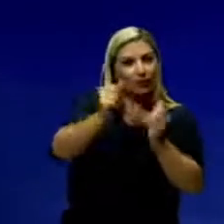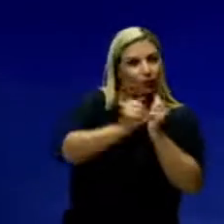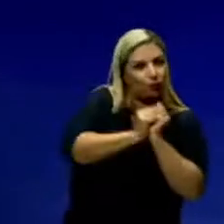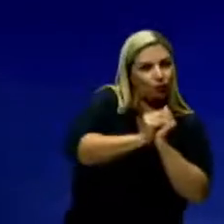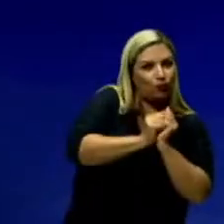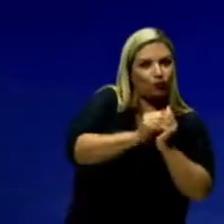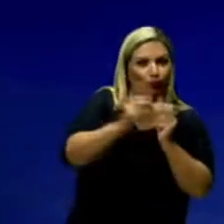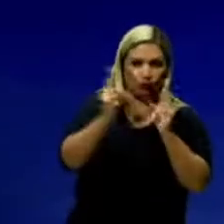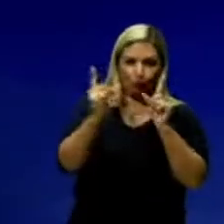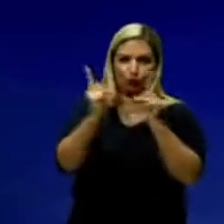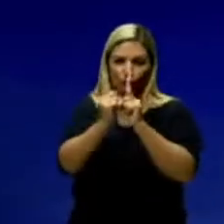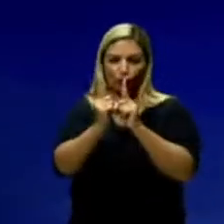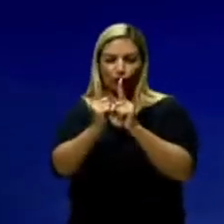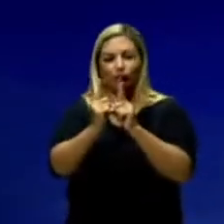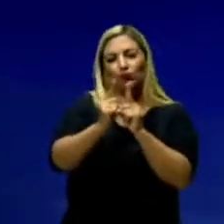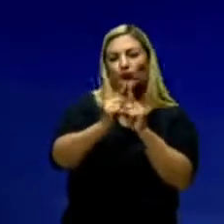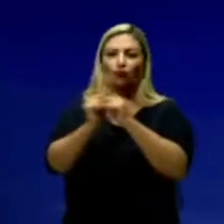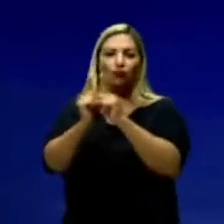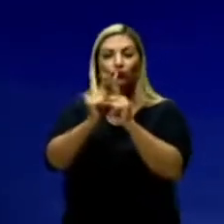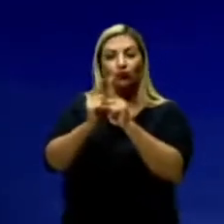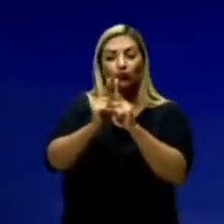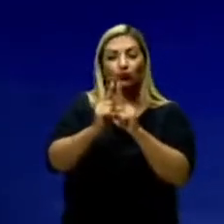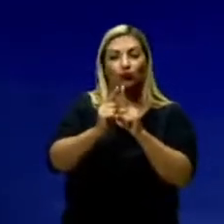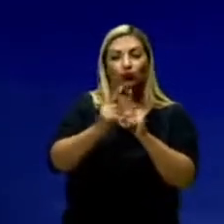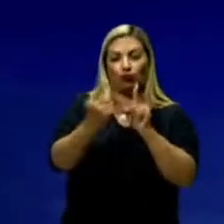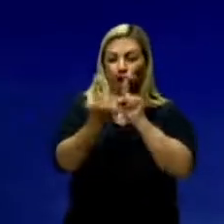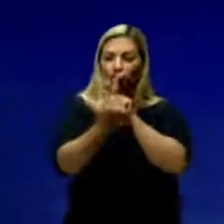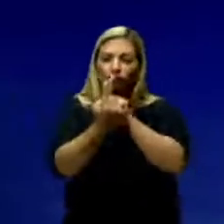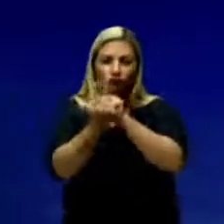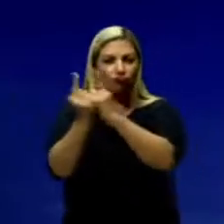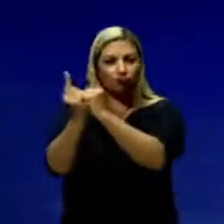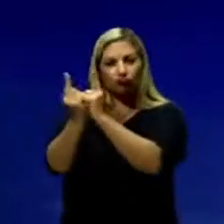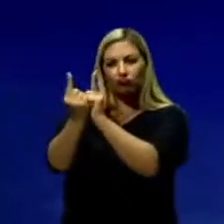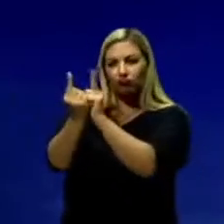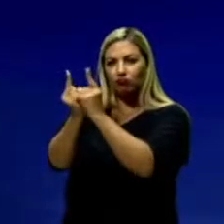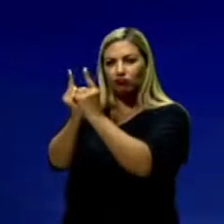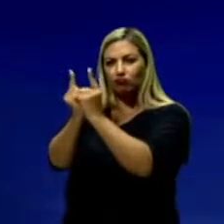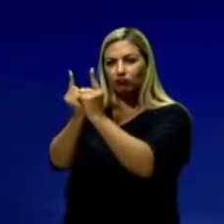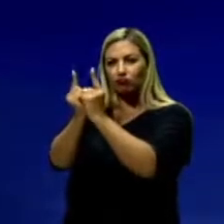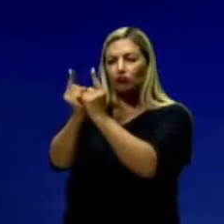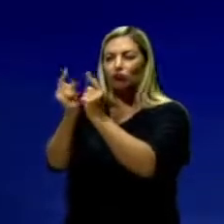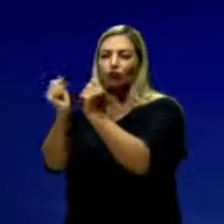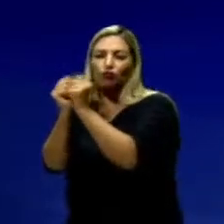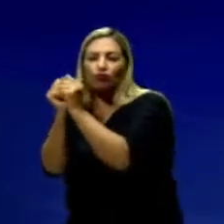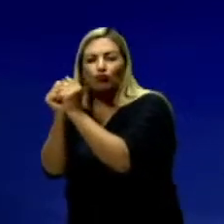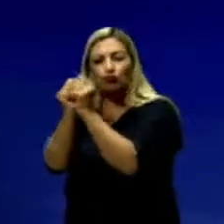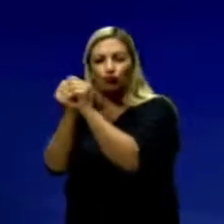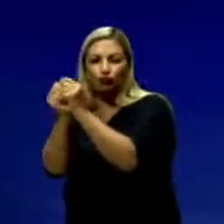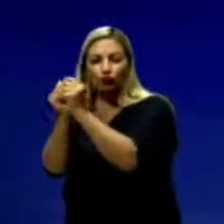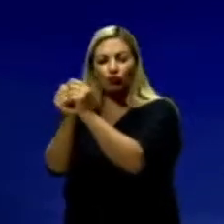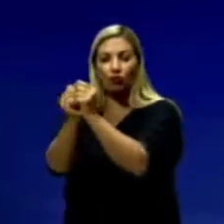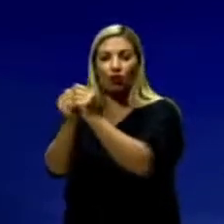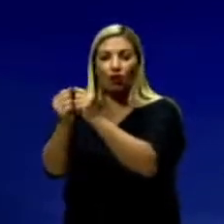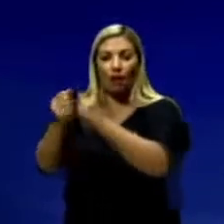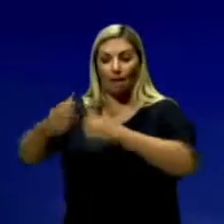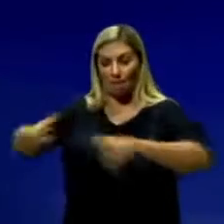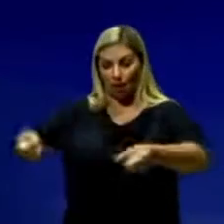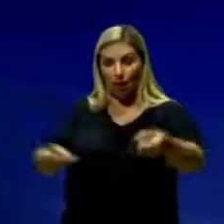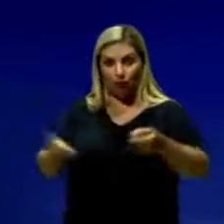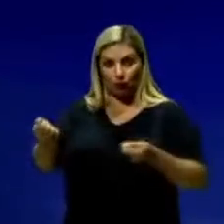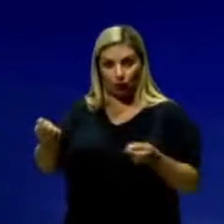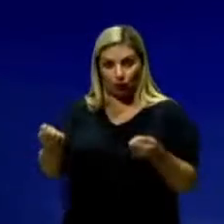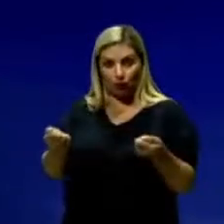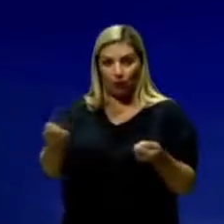raramente elas eram de casal. Um de frente para o outro, ali realmente grudado. Normalmente era de braço dado,